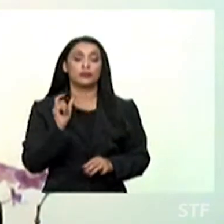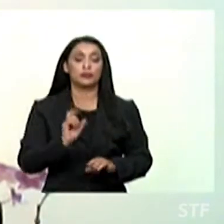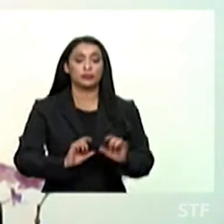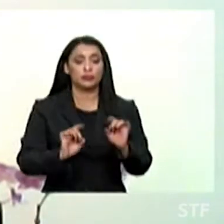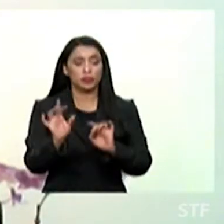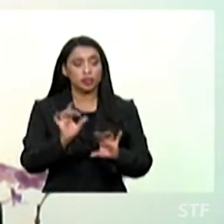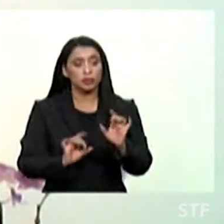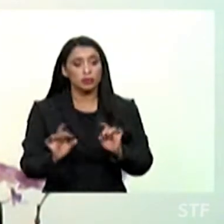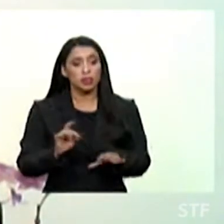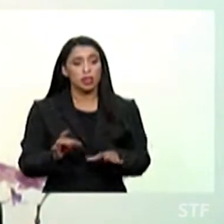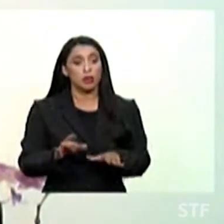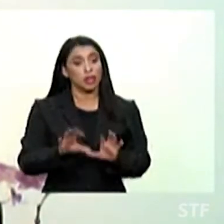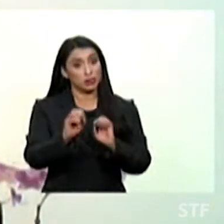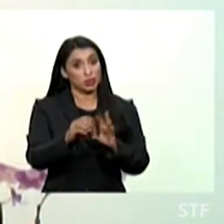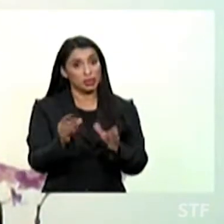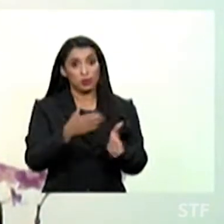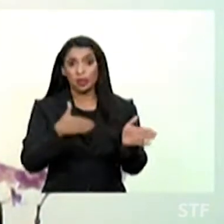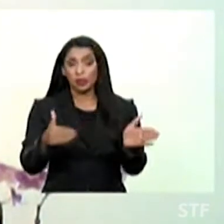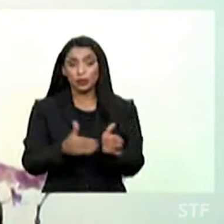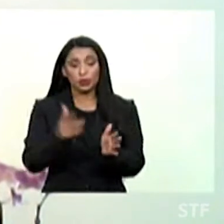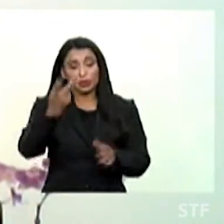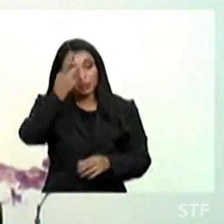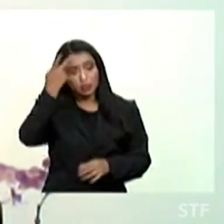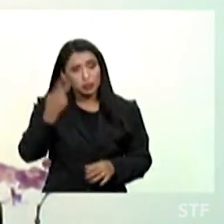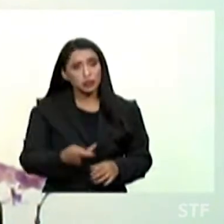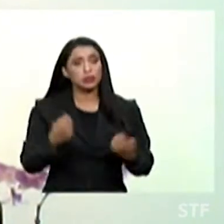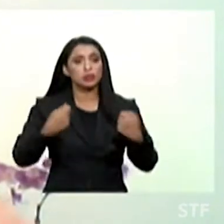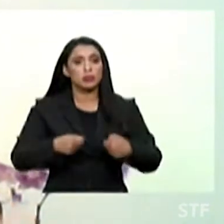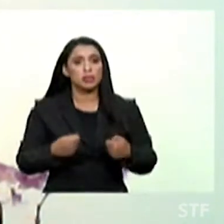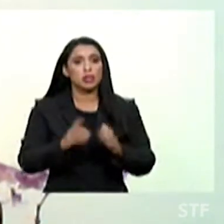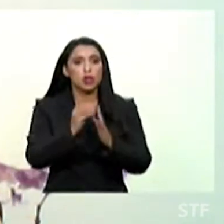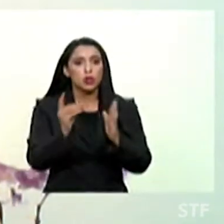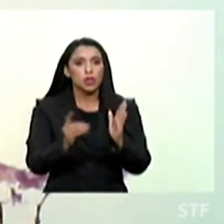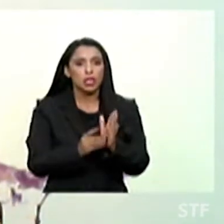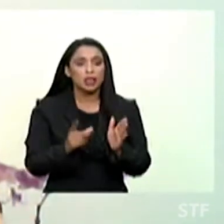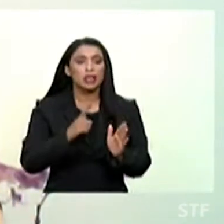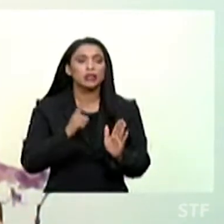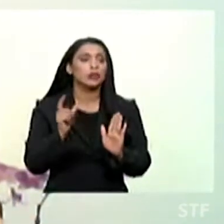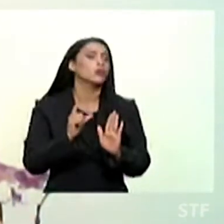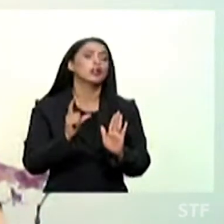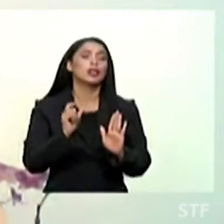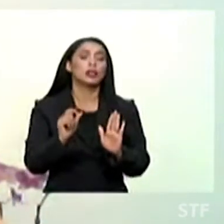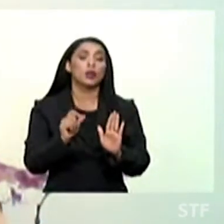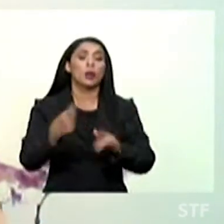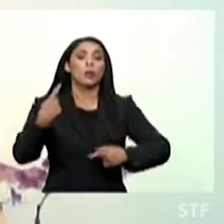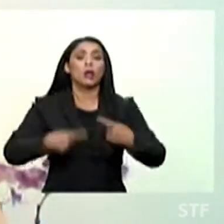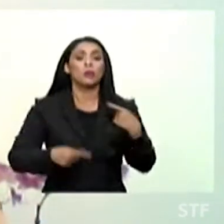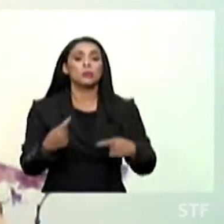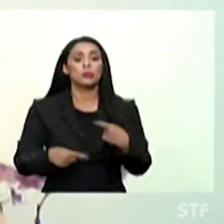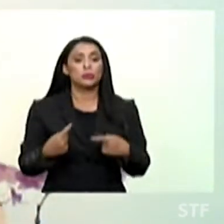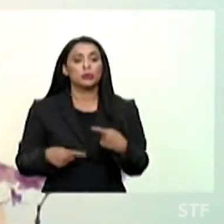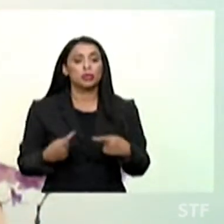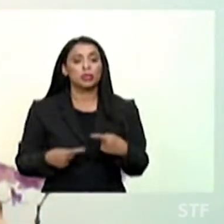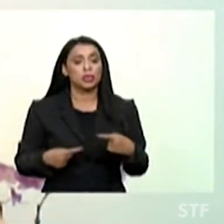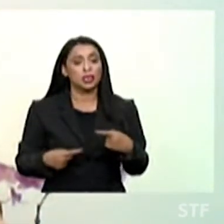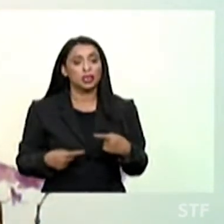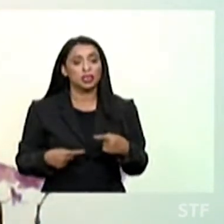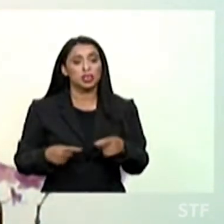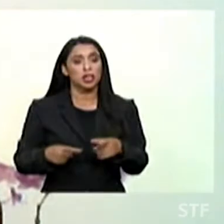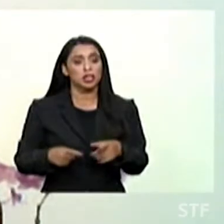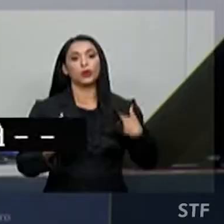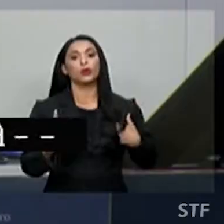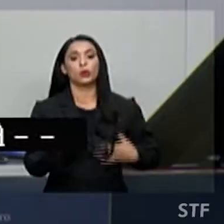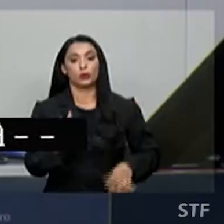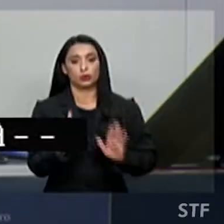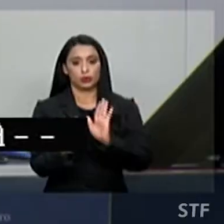à educação para todas as pessoas. O que se busca com este decreto é regulamentar uma política a partir de sua exceção, e não da sua essência